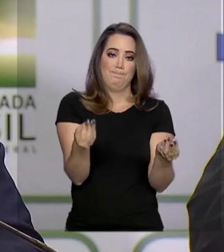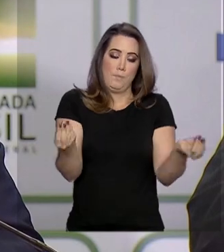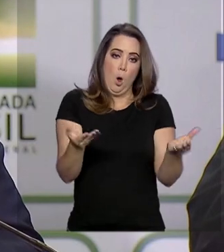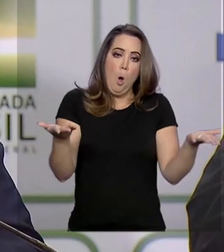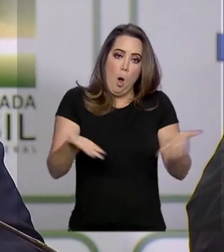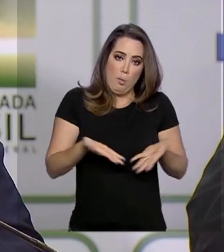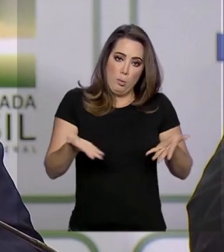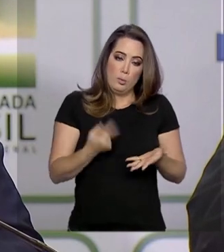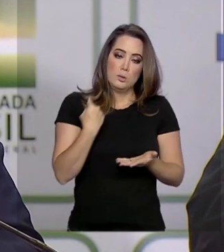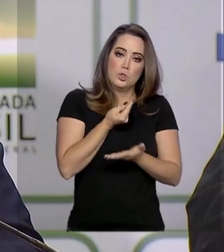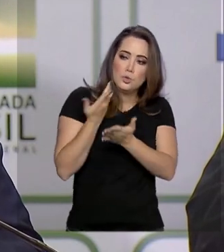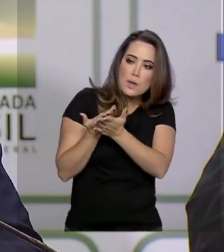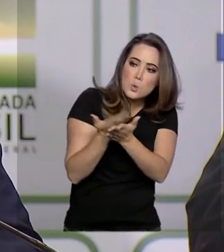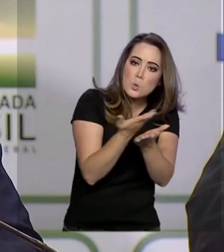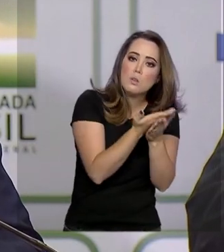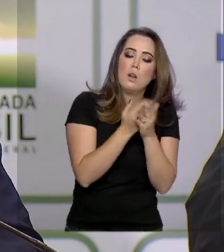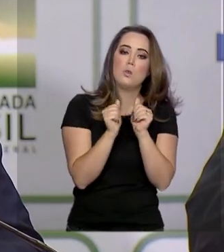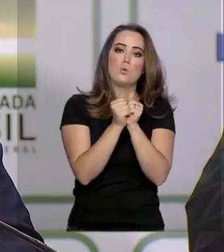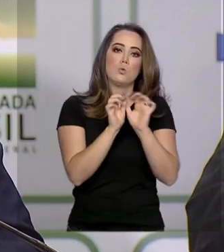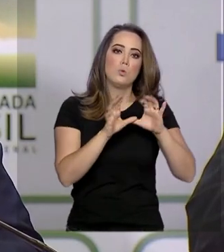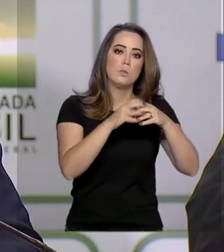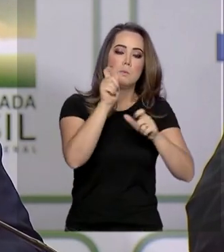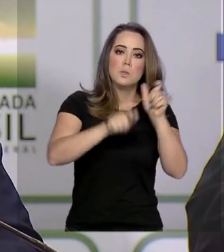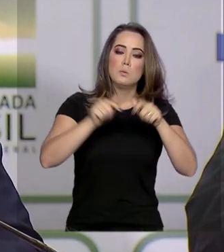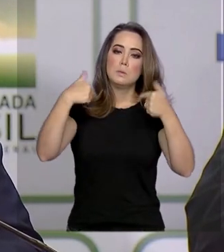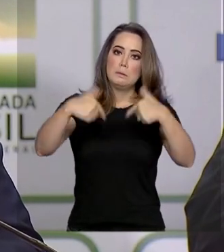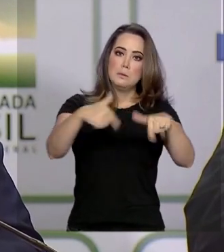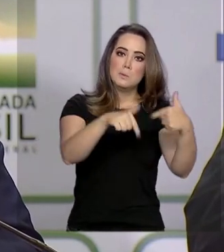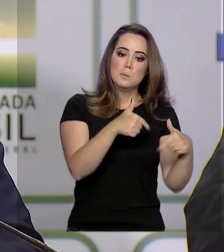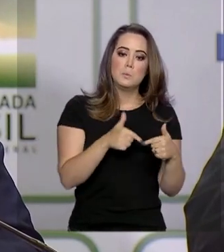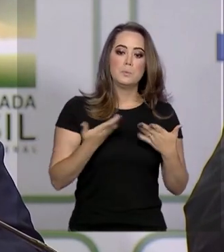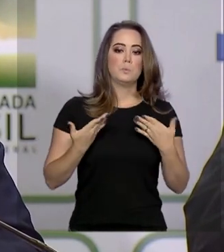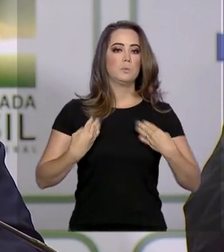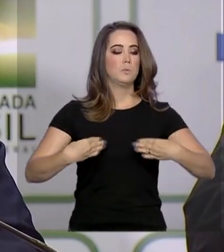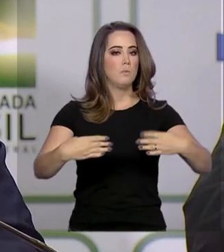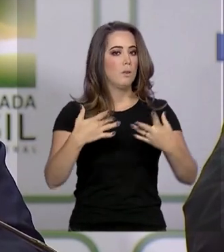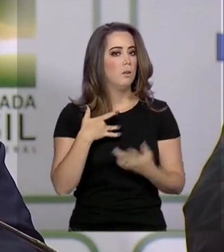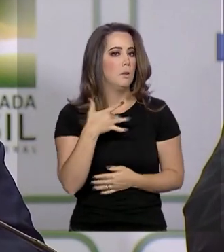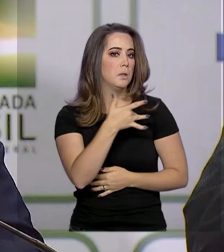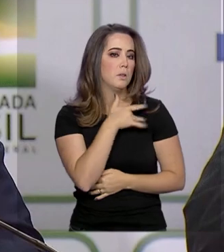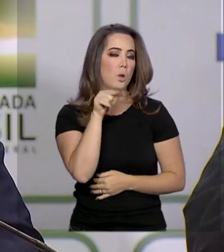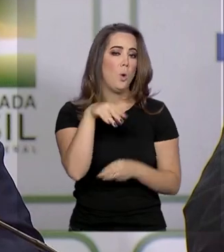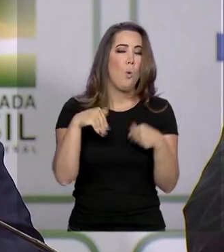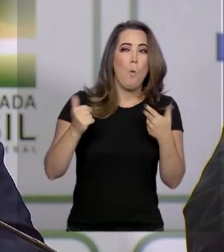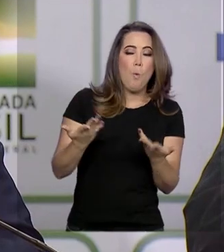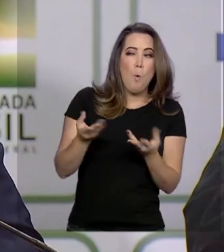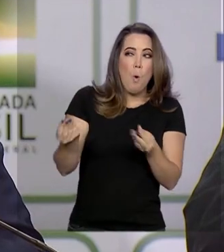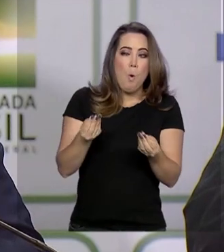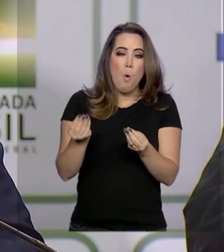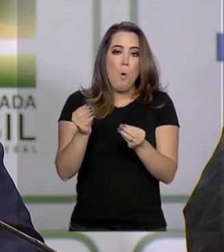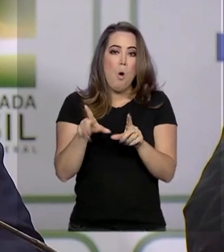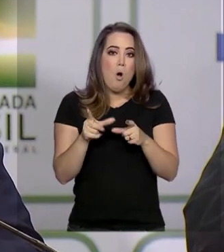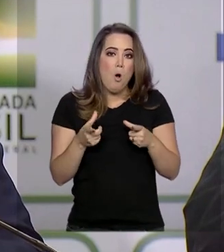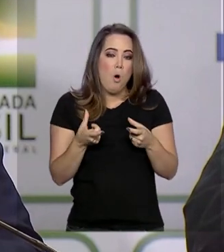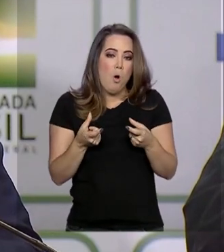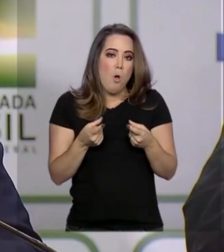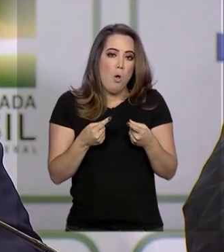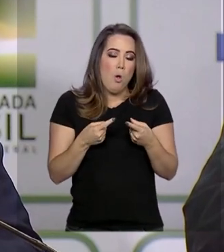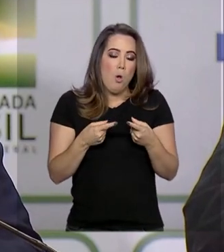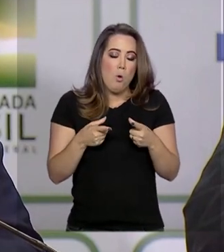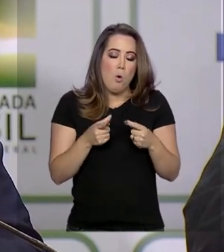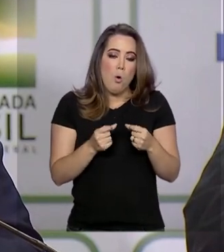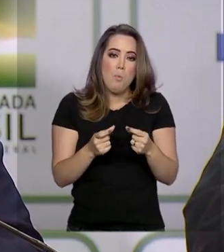agora com os pesquisadores brasileiros, com os epidemiologistas brasileiros, qual é o comportamento desse vírus num país tropical